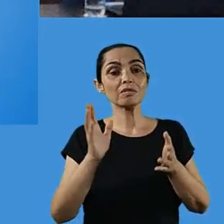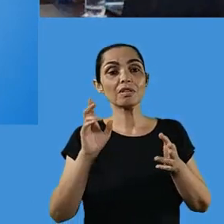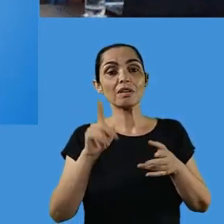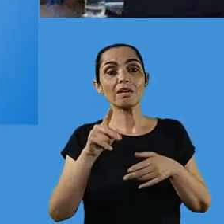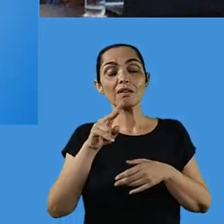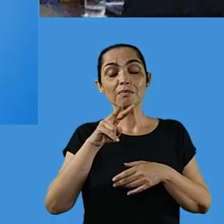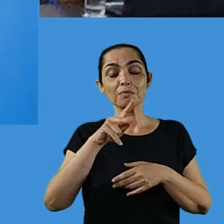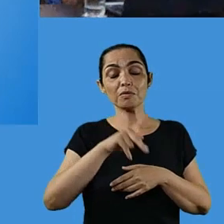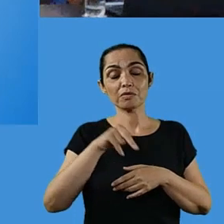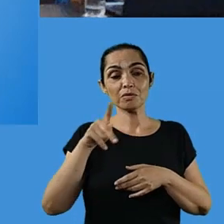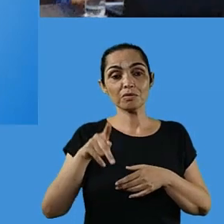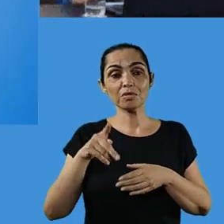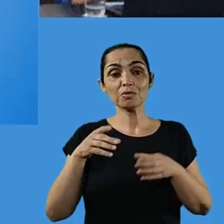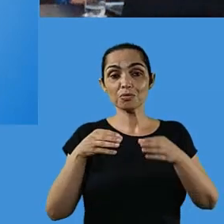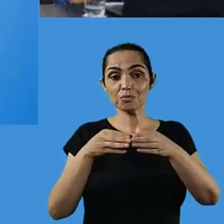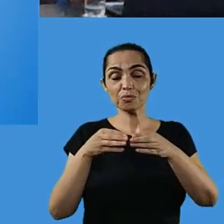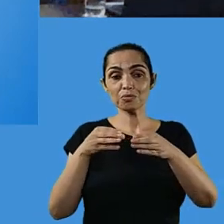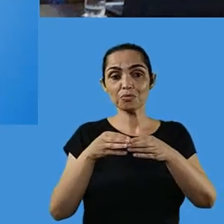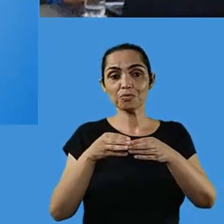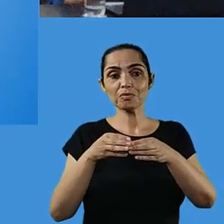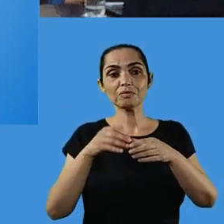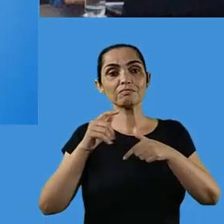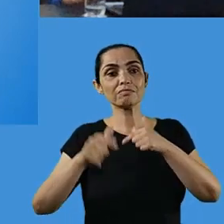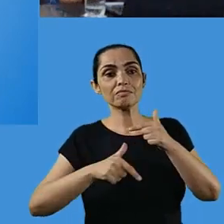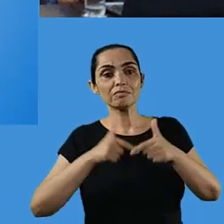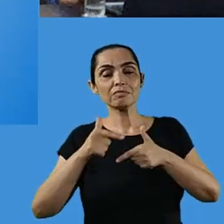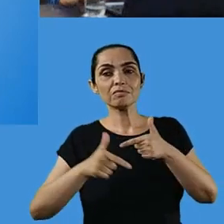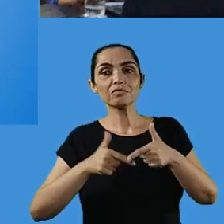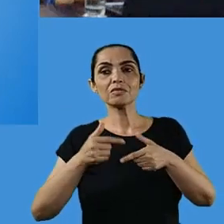Cíntia, da professora Maria das Dores, da professora Vanessa,